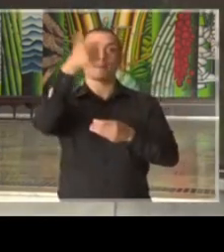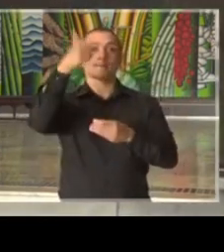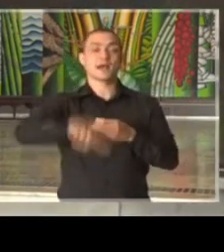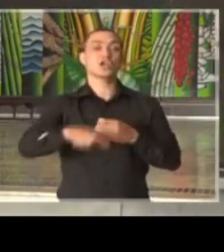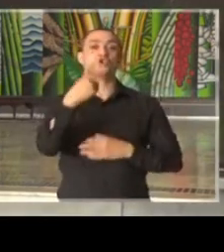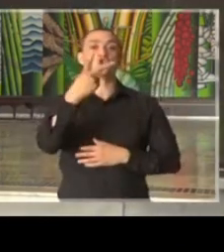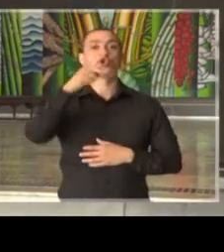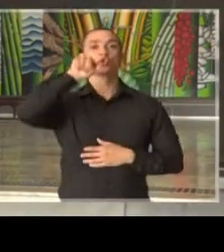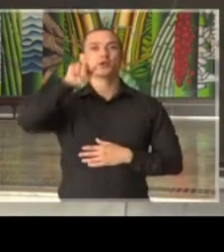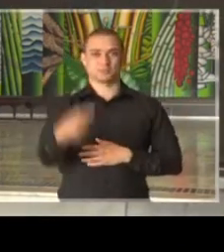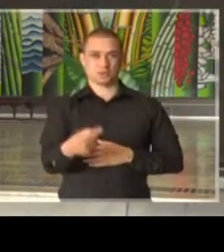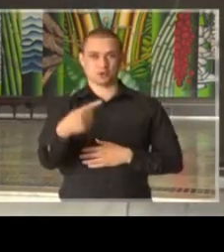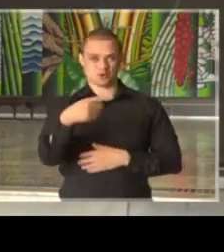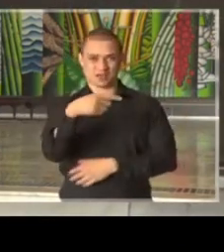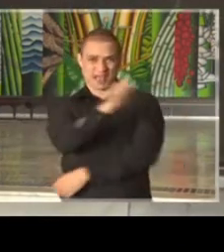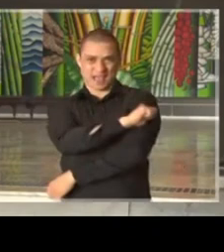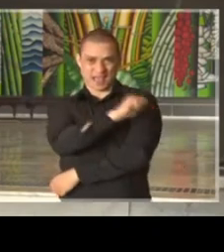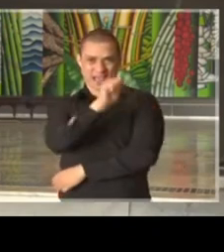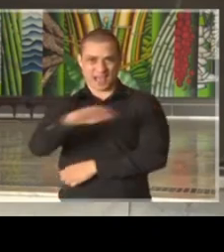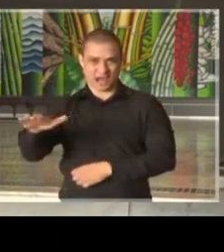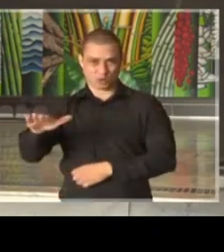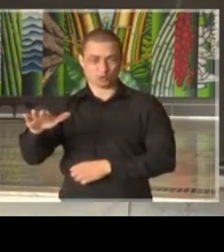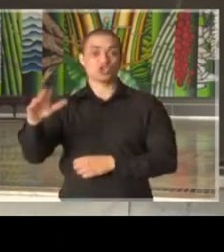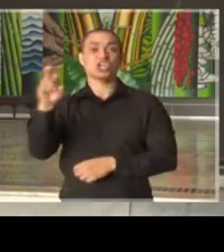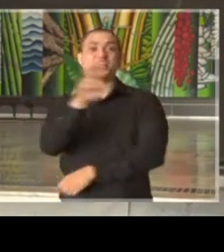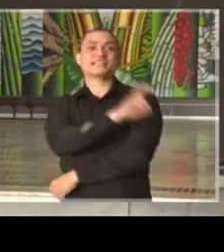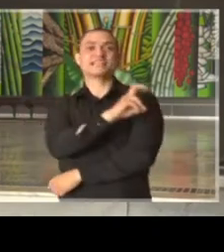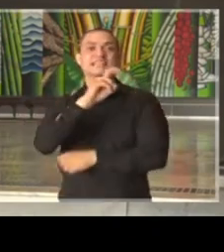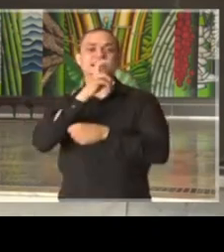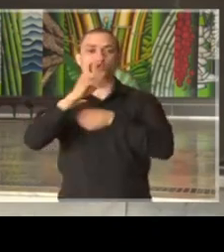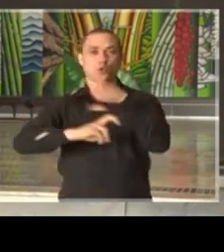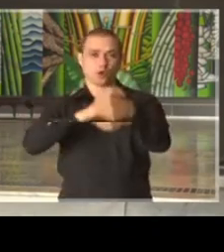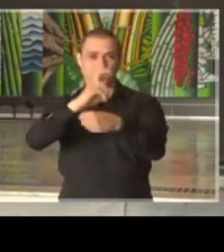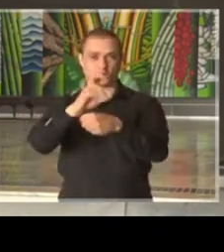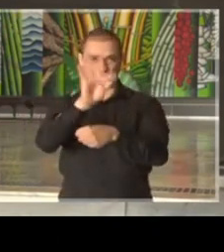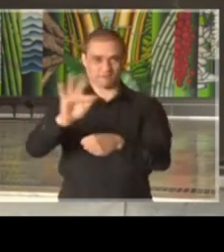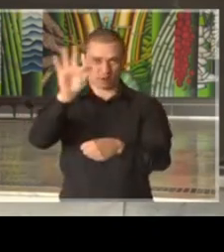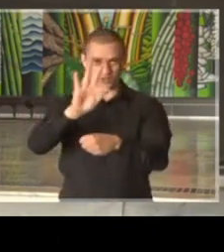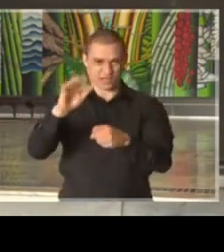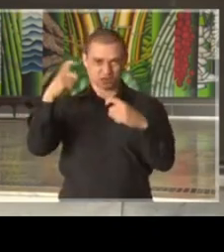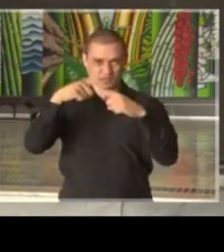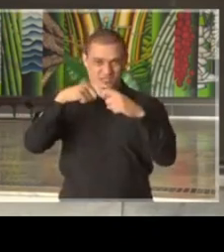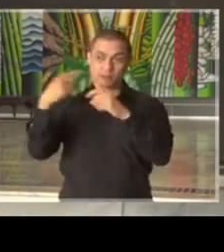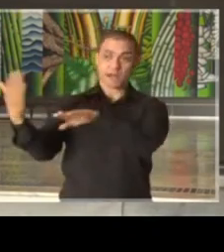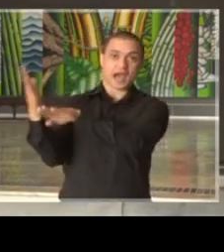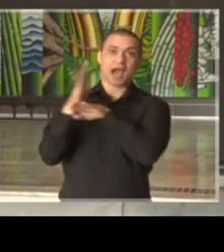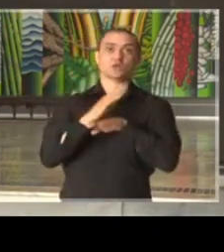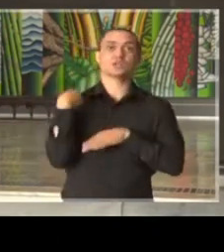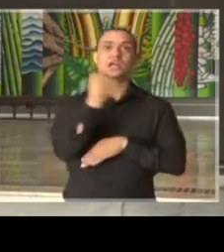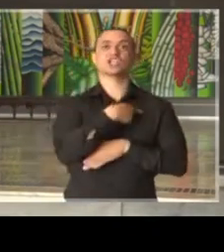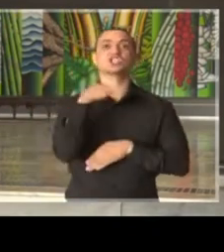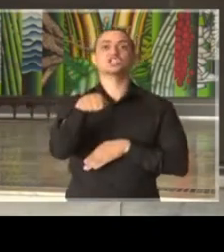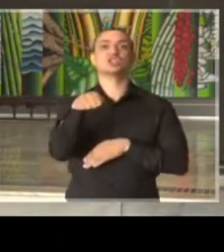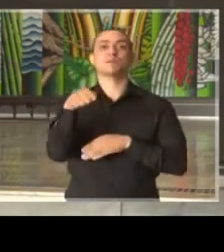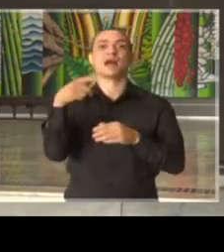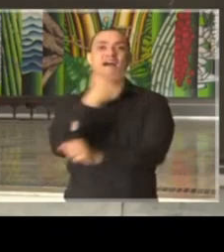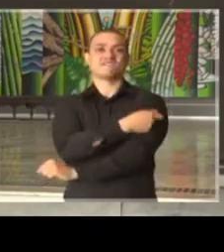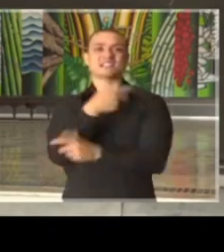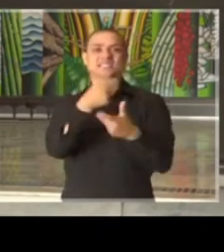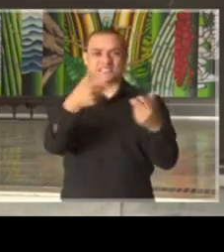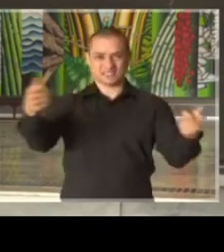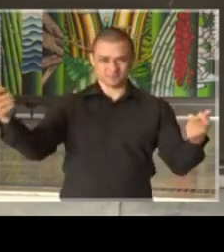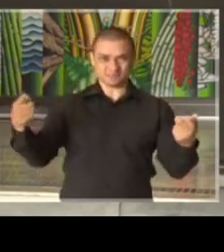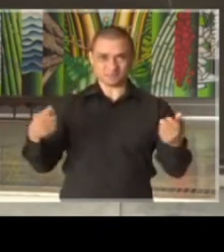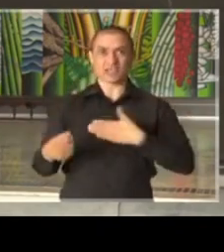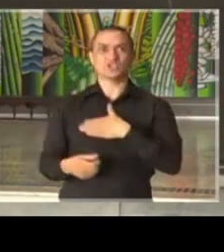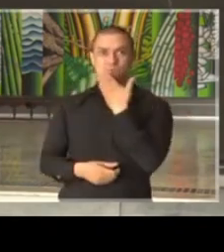mil desses alunos quintonistas para colaborar com o município na campanha de vacinação, que inclusive é algo